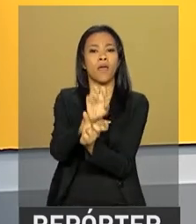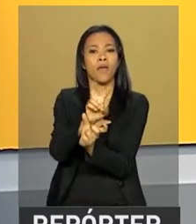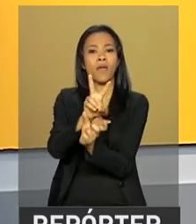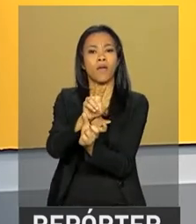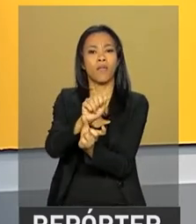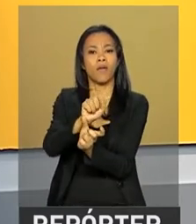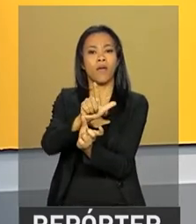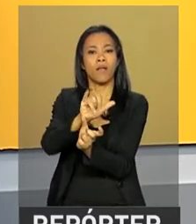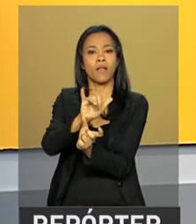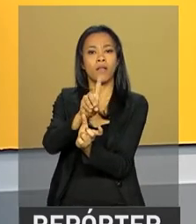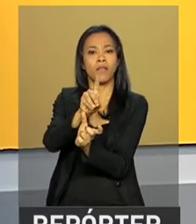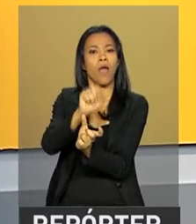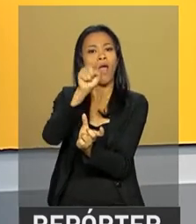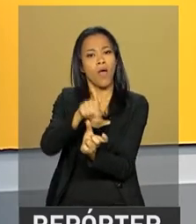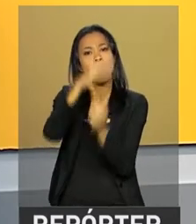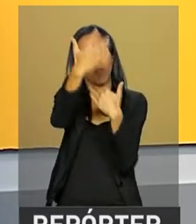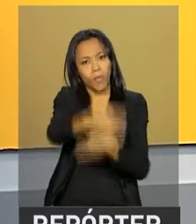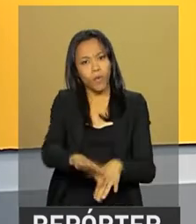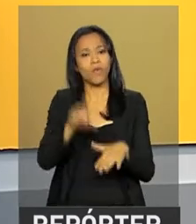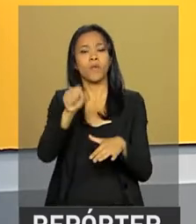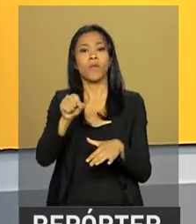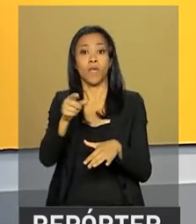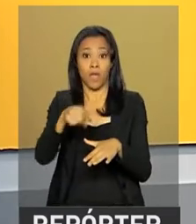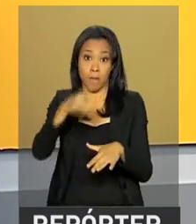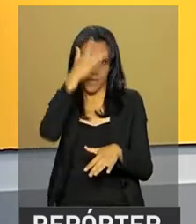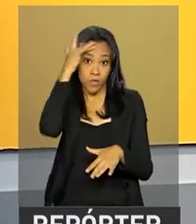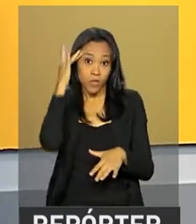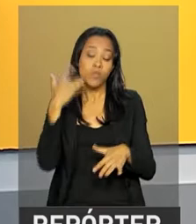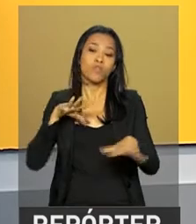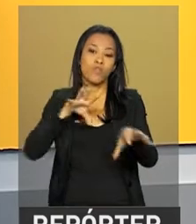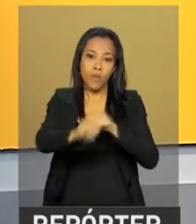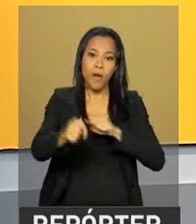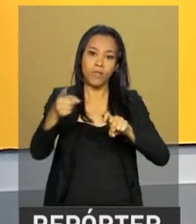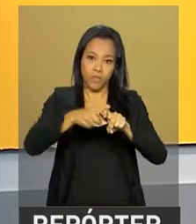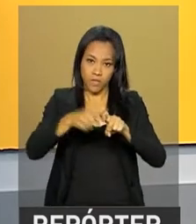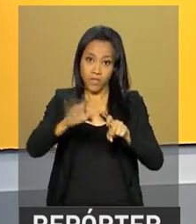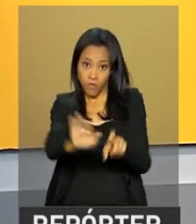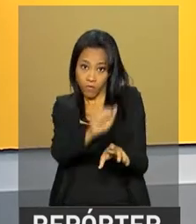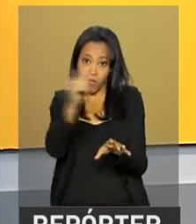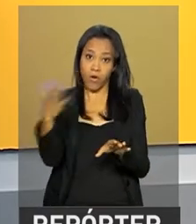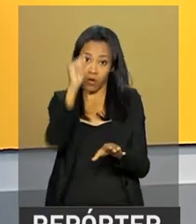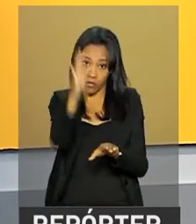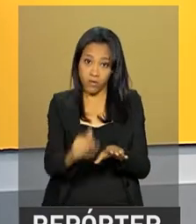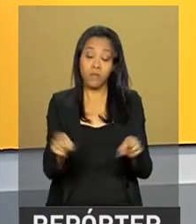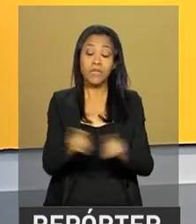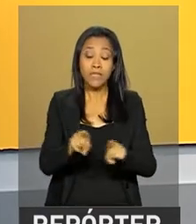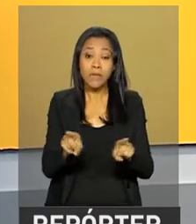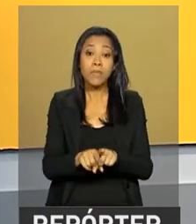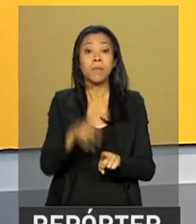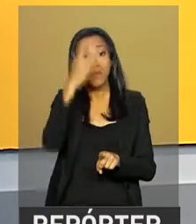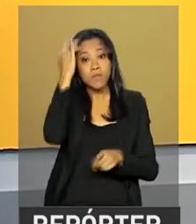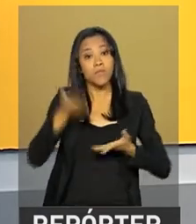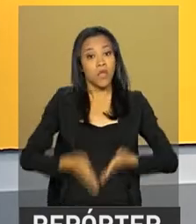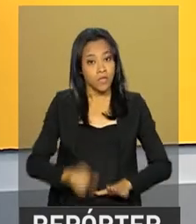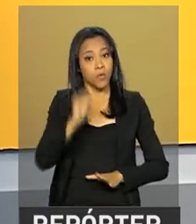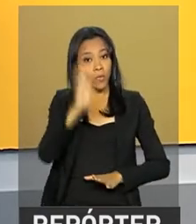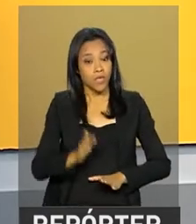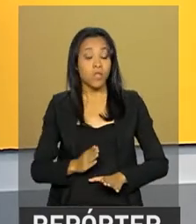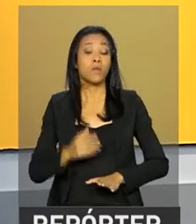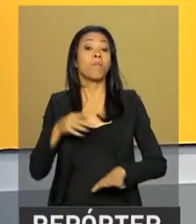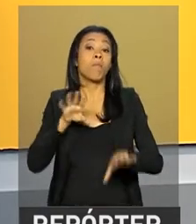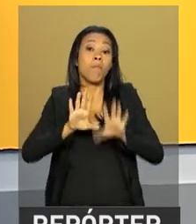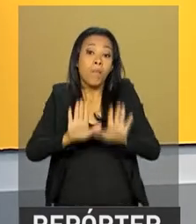é direcionado a estrangeiros formados em medicina fora do Brasil e também a brasileiros que se